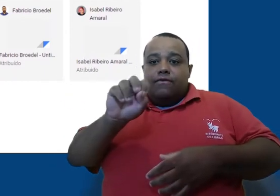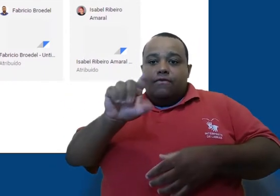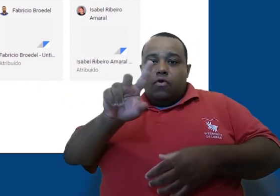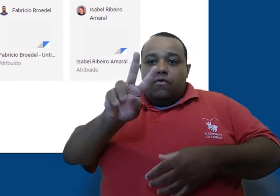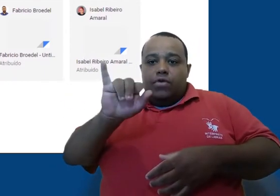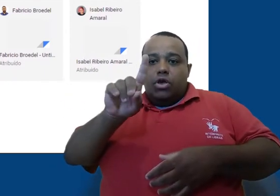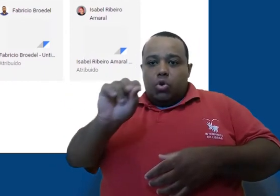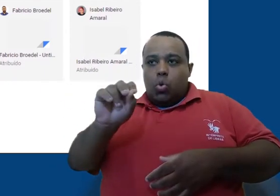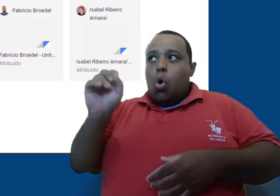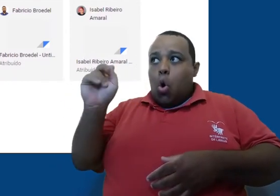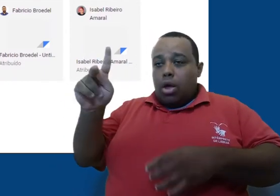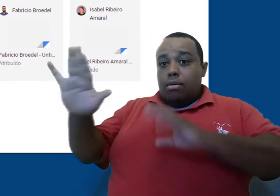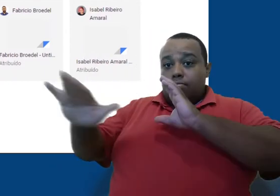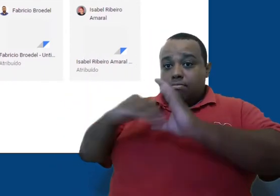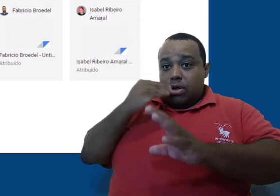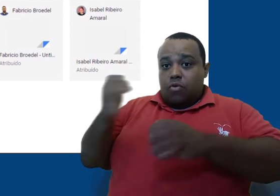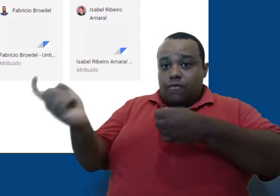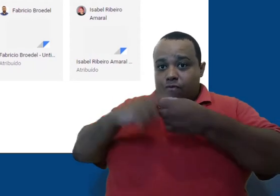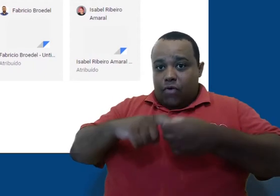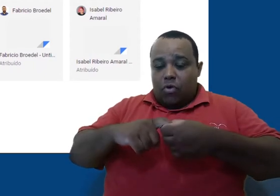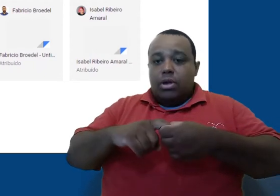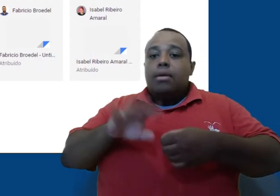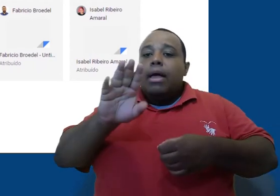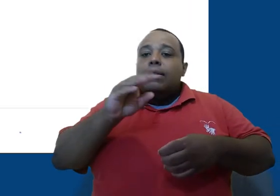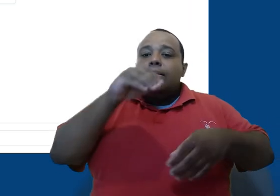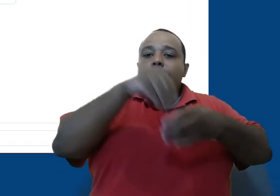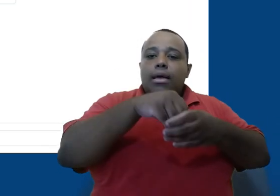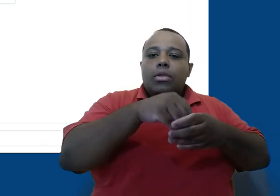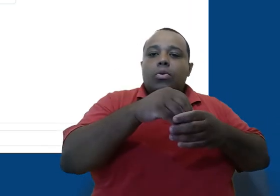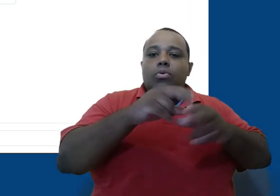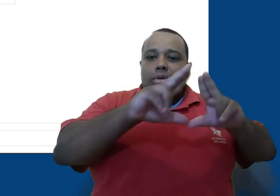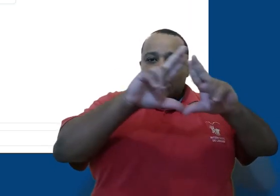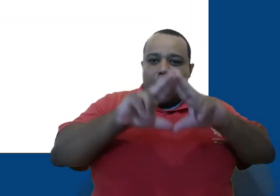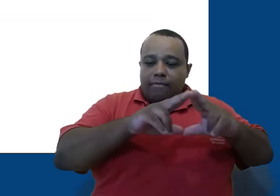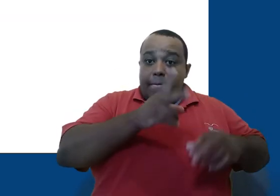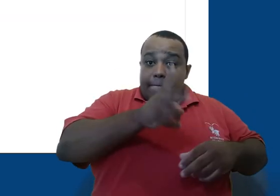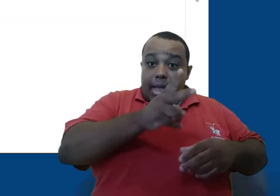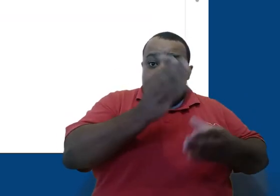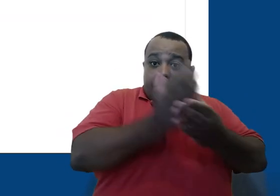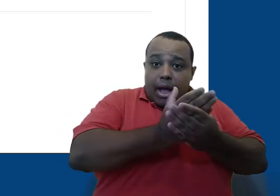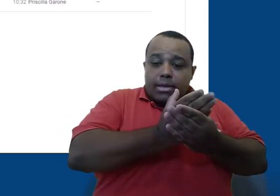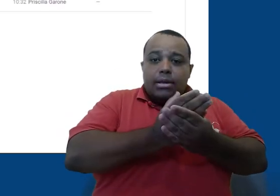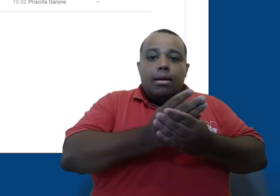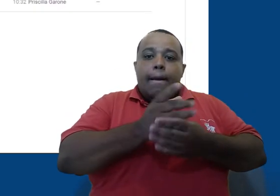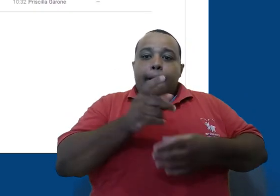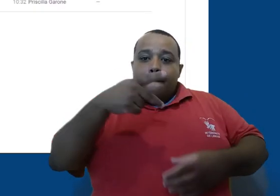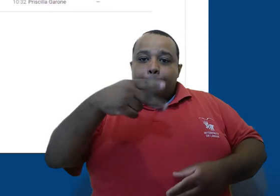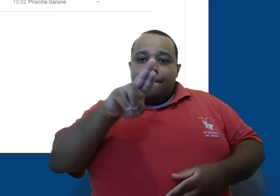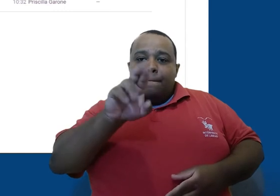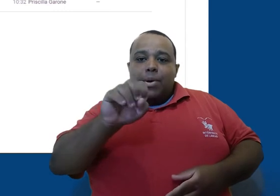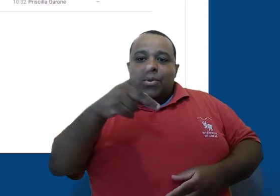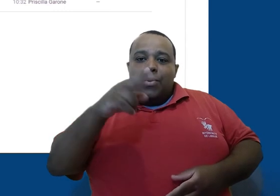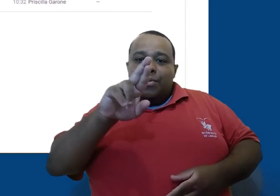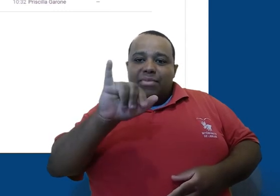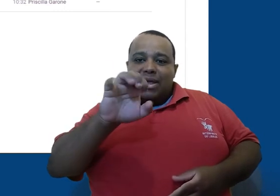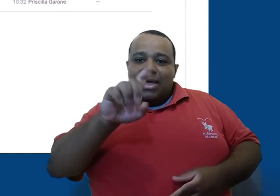mudou para devolvido e temos um trabalho entregue. Se voltarmos agora para o Drive, naquela mesma pasta, é possível percebermos que a propriedade